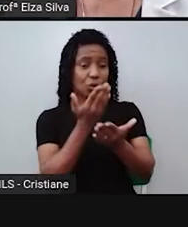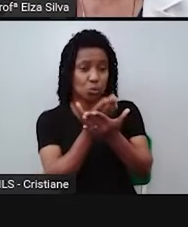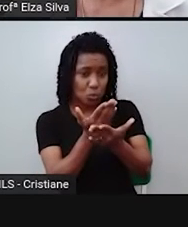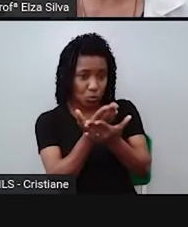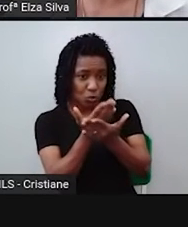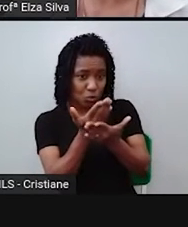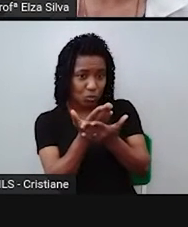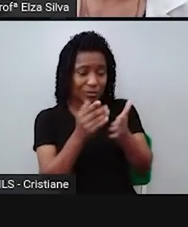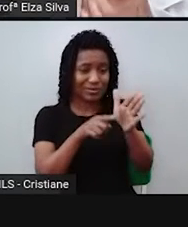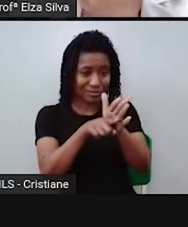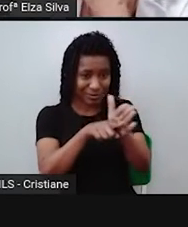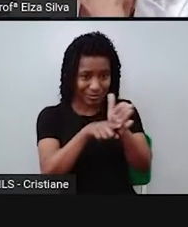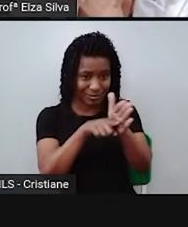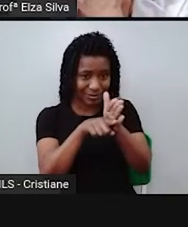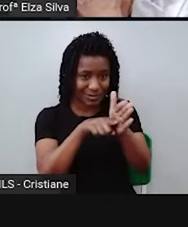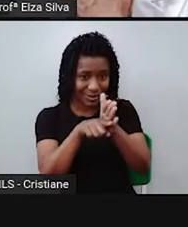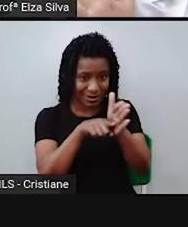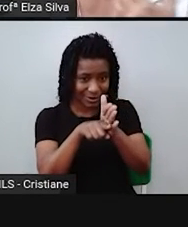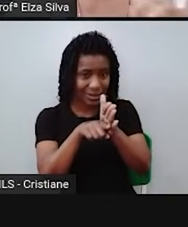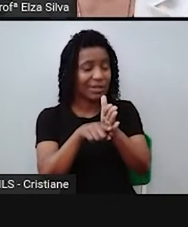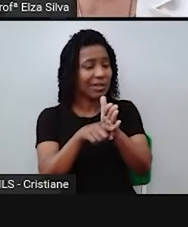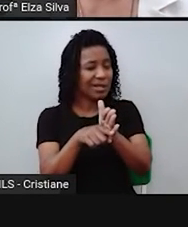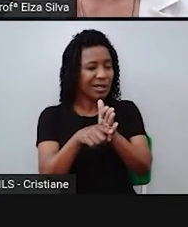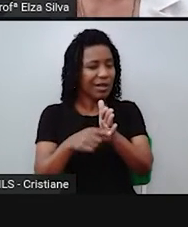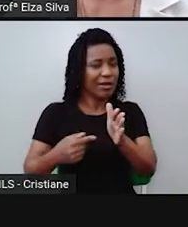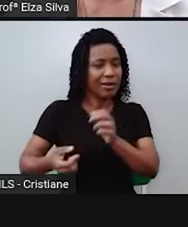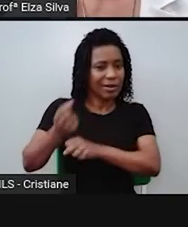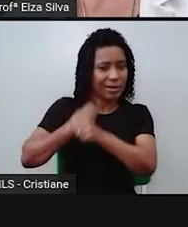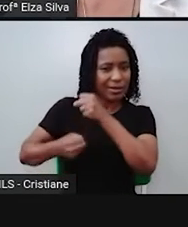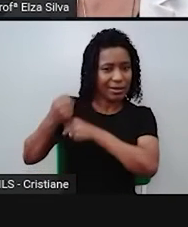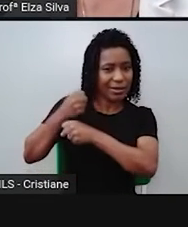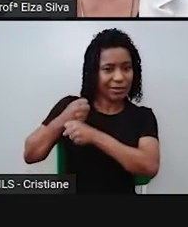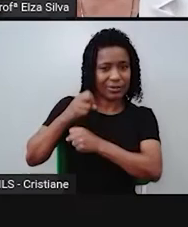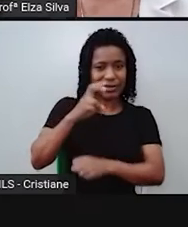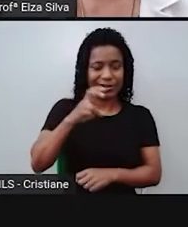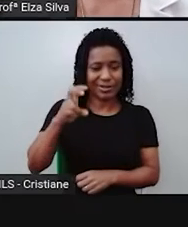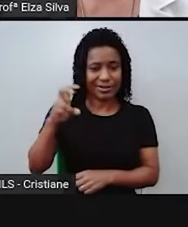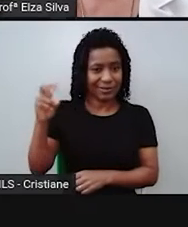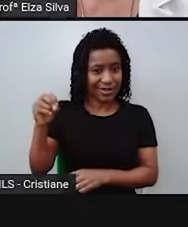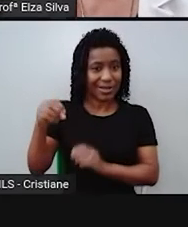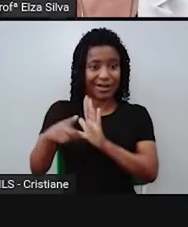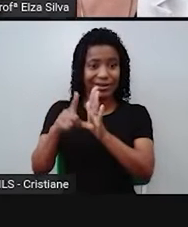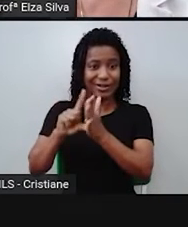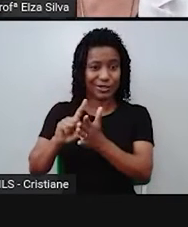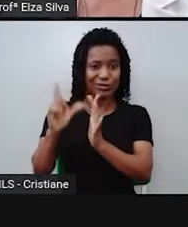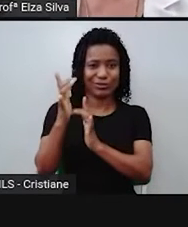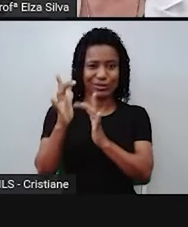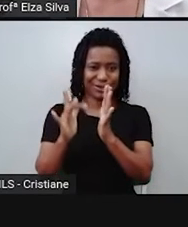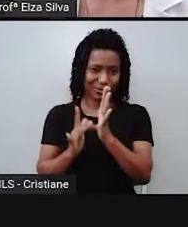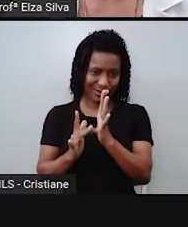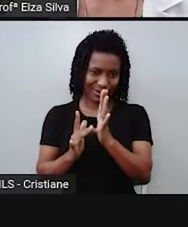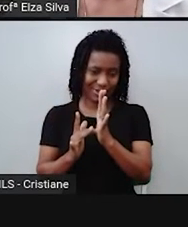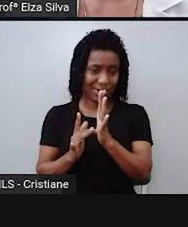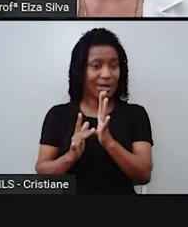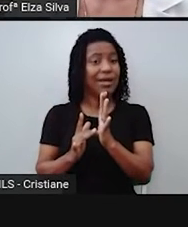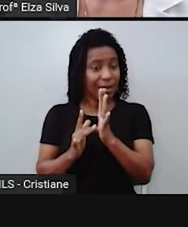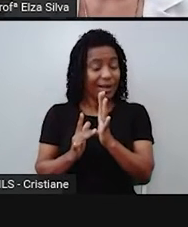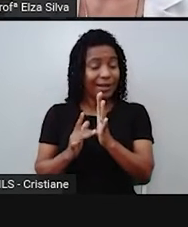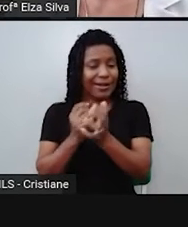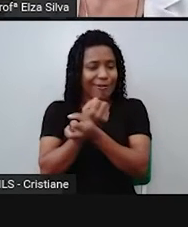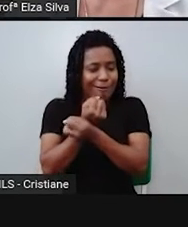550 a.C., foi um escravo que nasceu na Ásia Menor e serviu na Grécia.